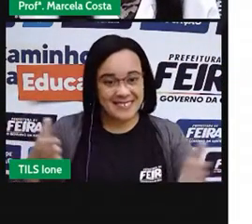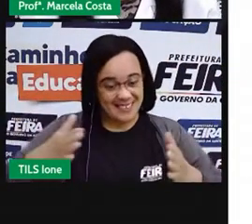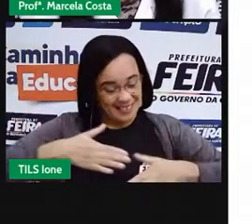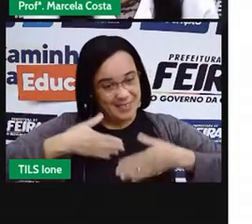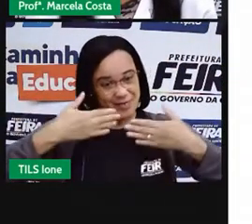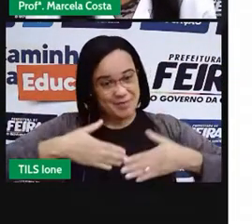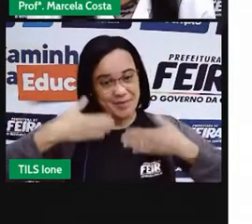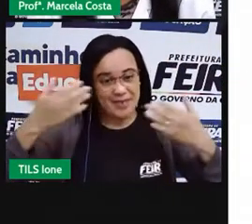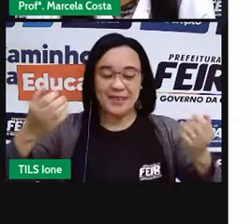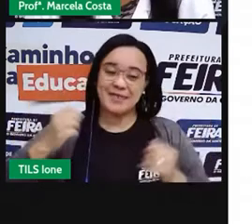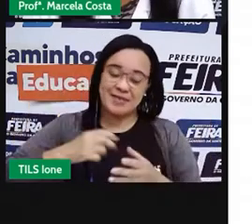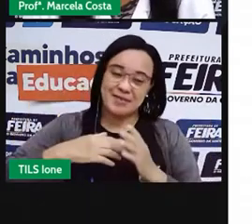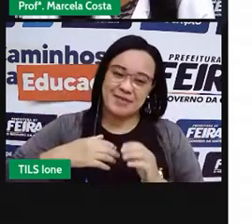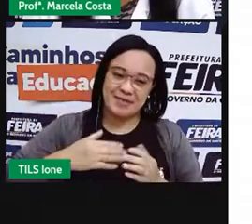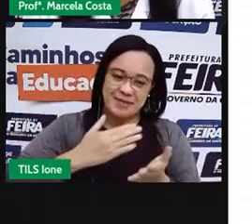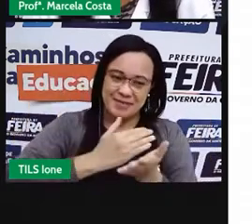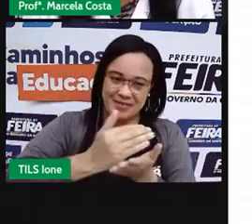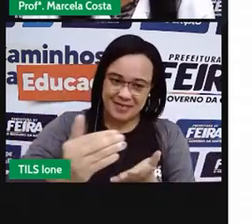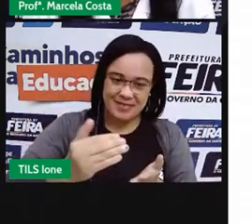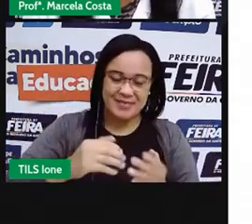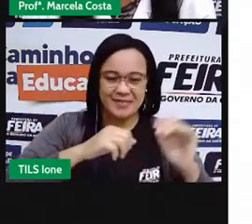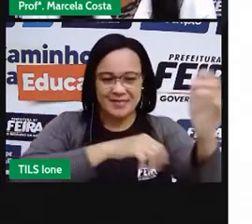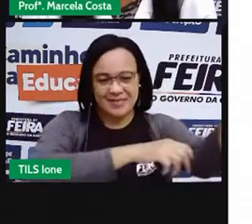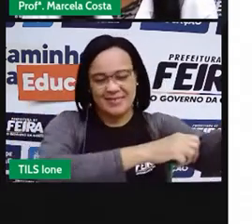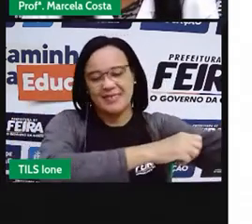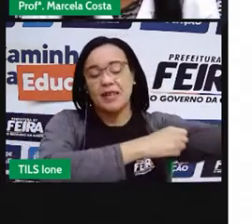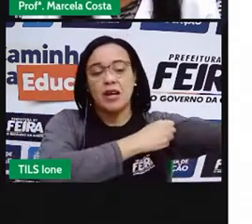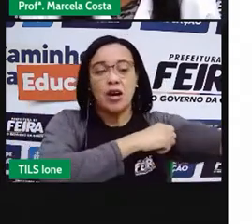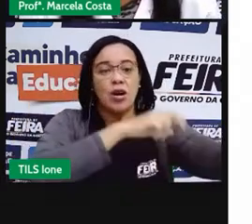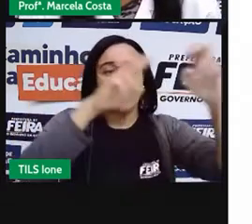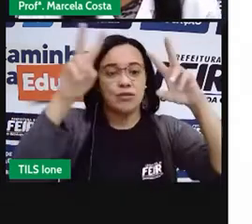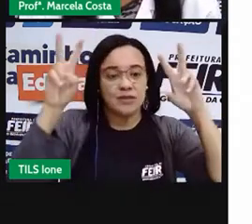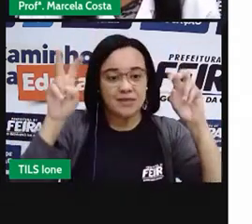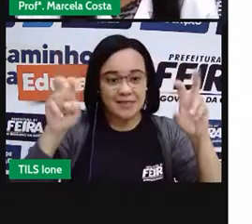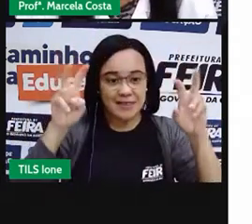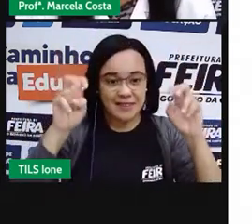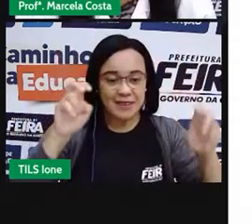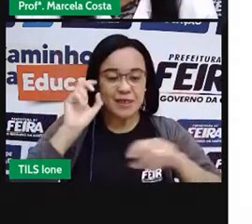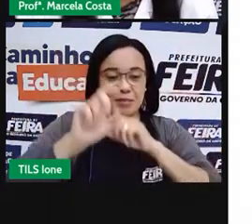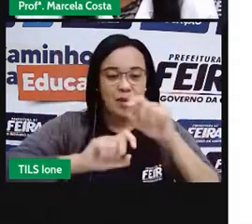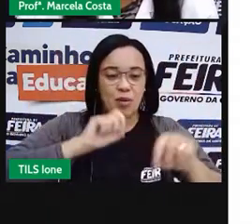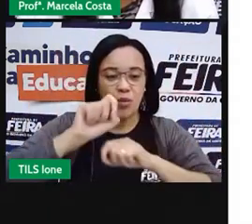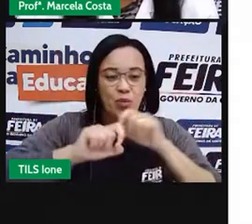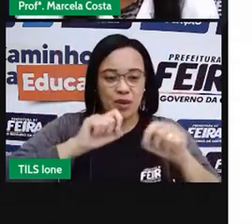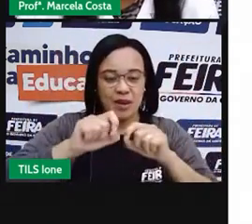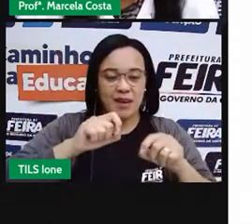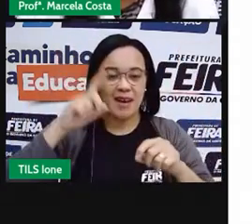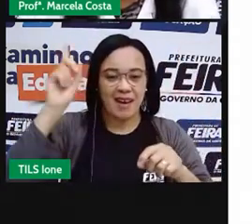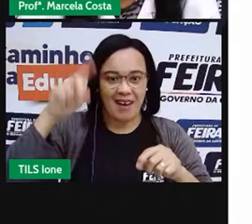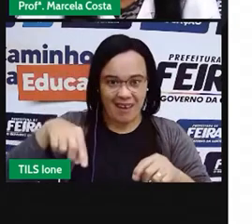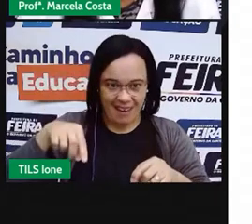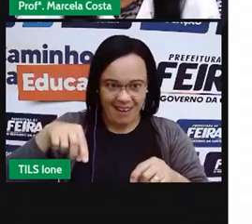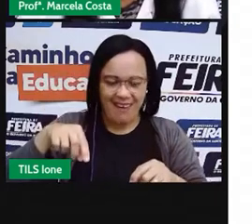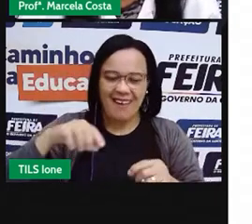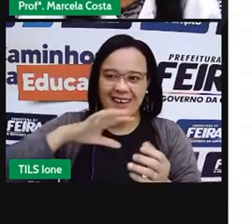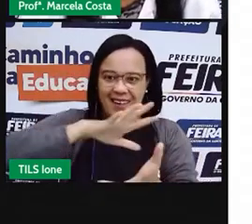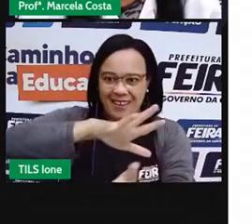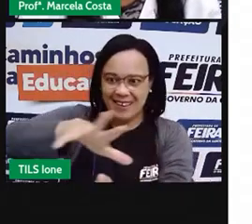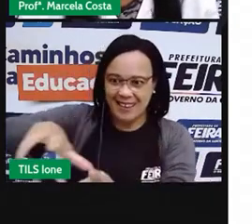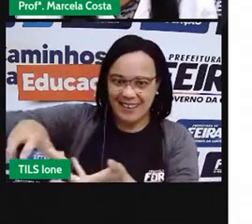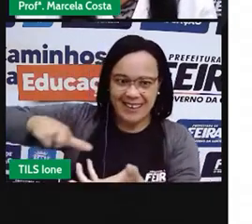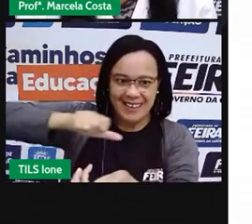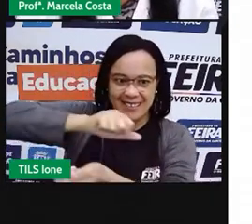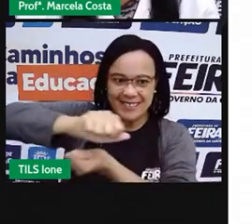Hoje nós vamos falar sobre o de sustentabilidade. Uma palavra grande, né? E ela tem